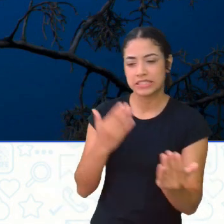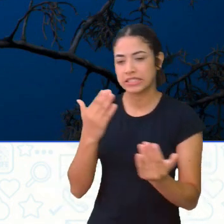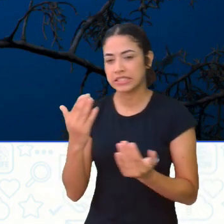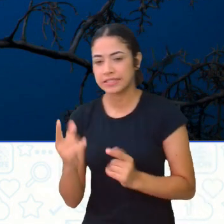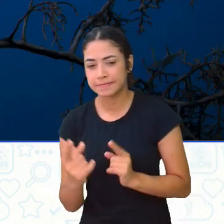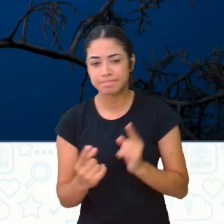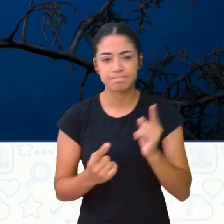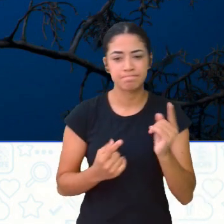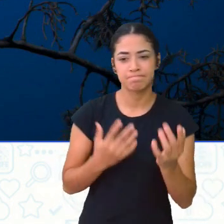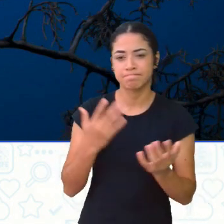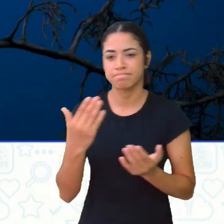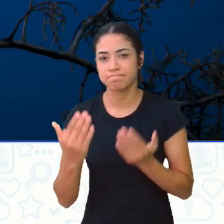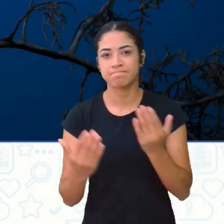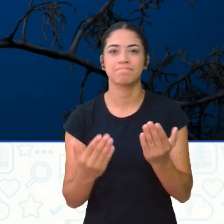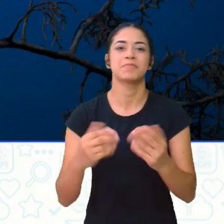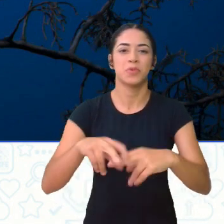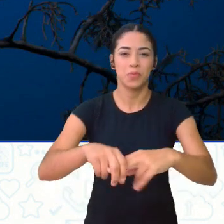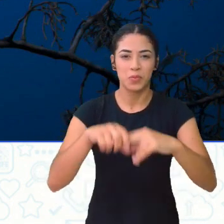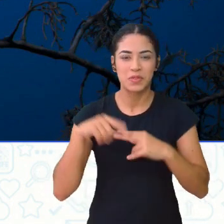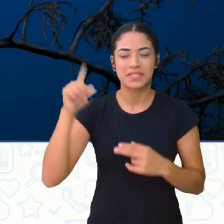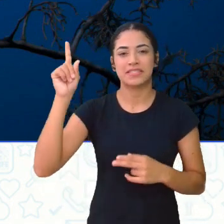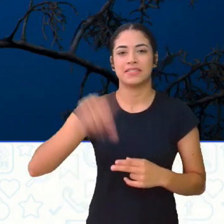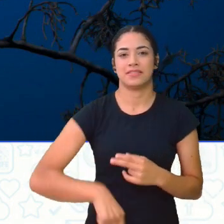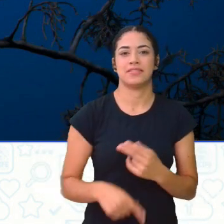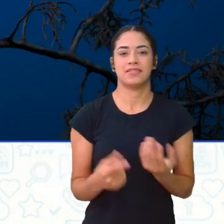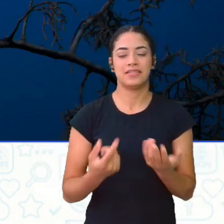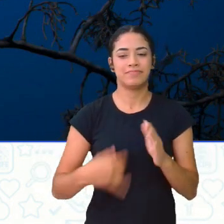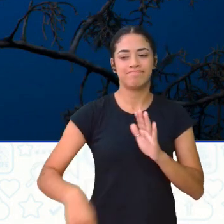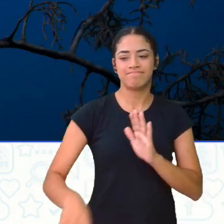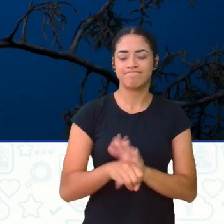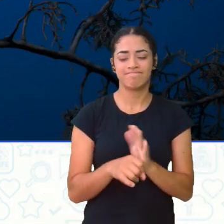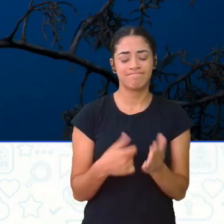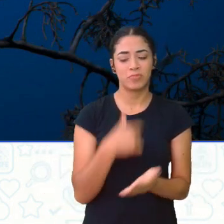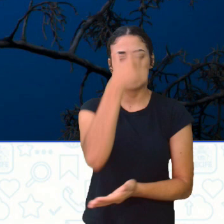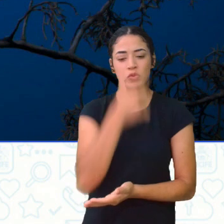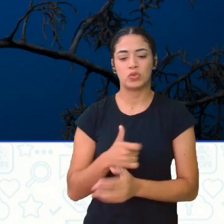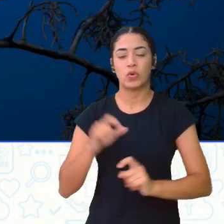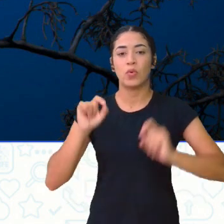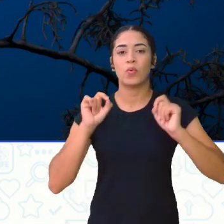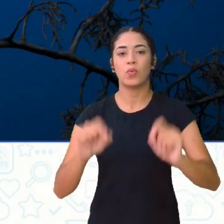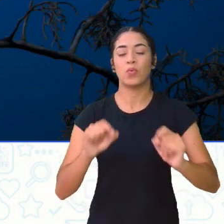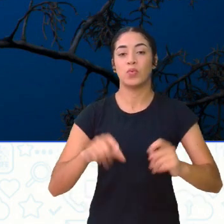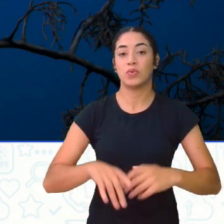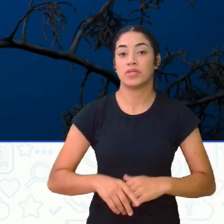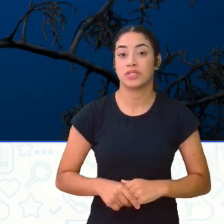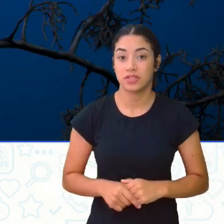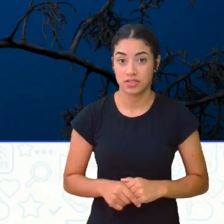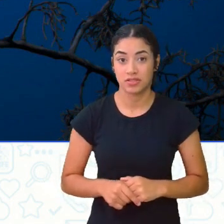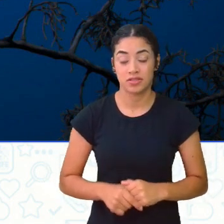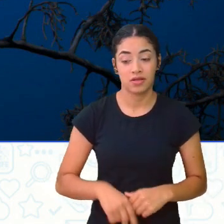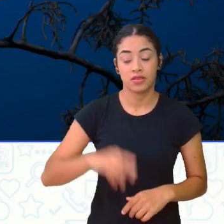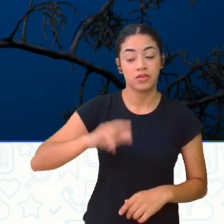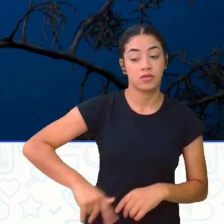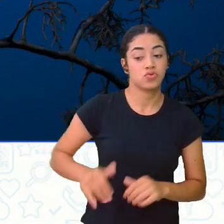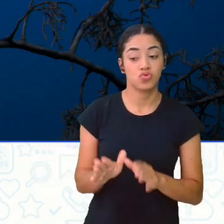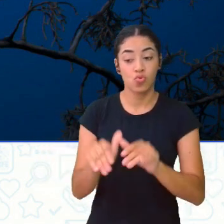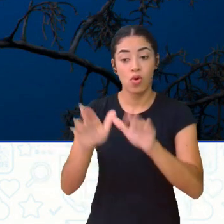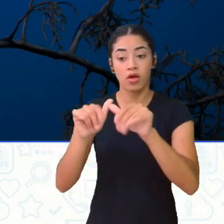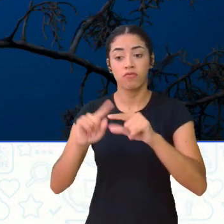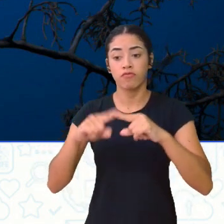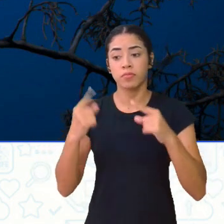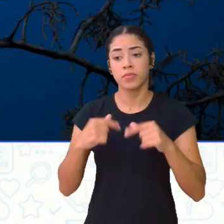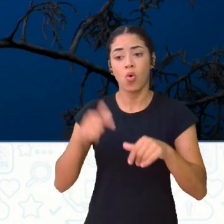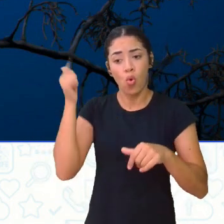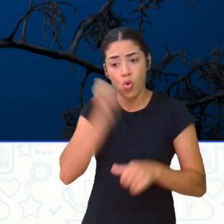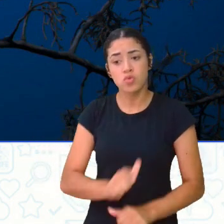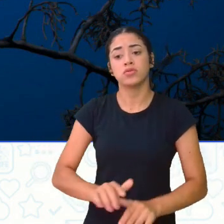E aí, é a crise dele É a crise identitária Assim, o que eu sou? Já que eu não sou ave Mas vou